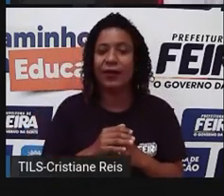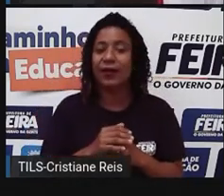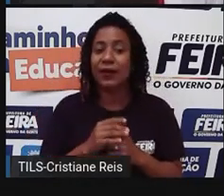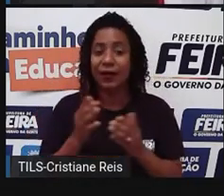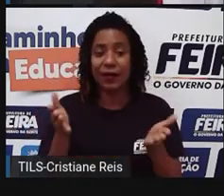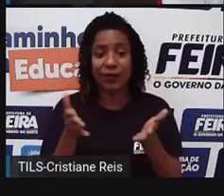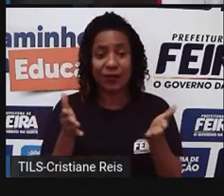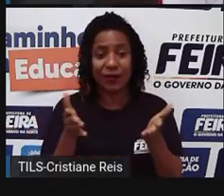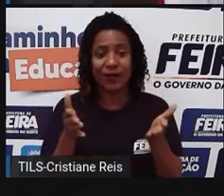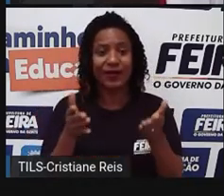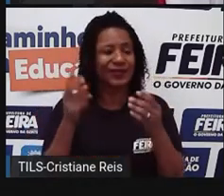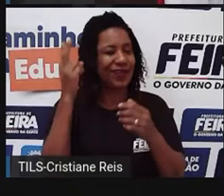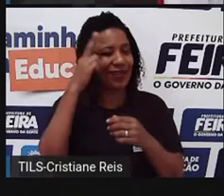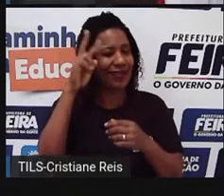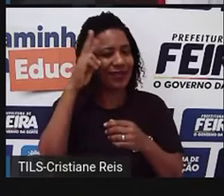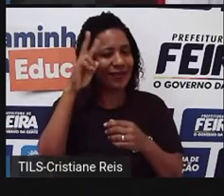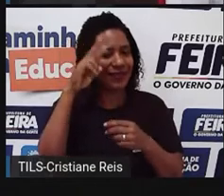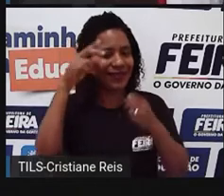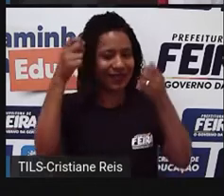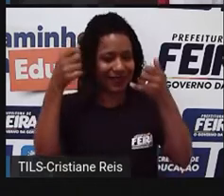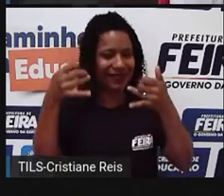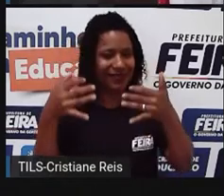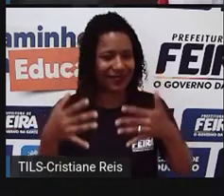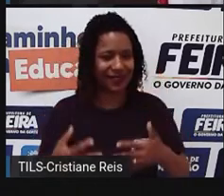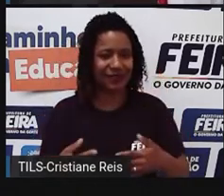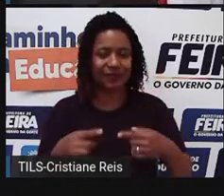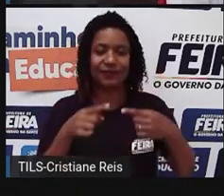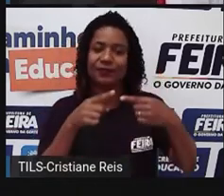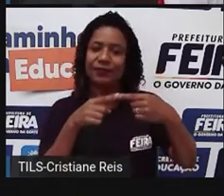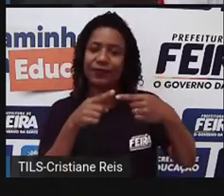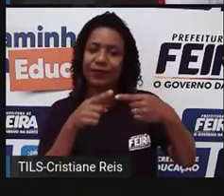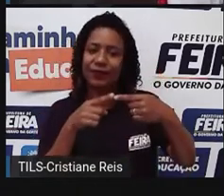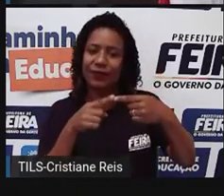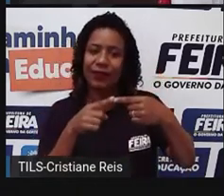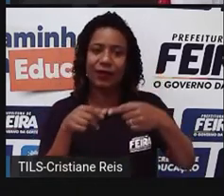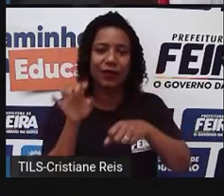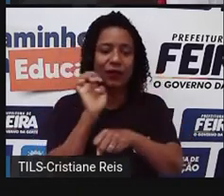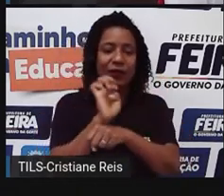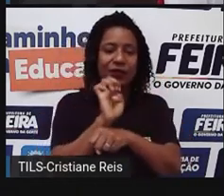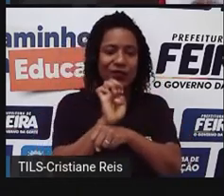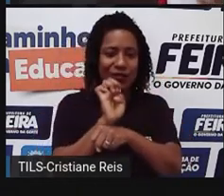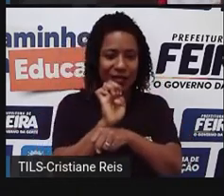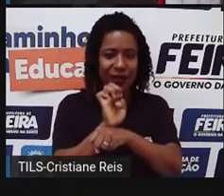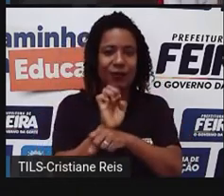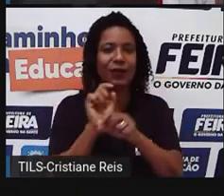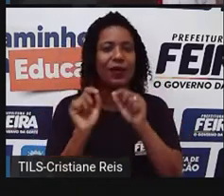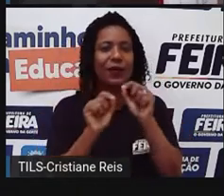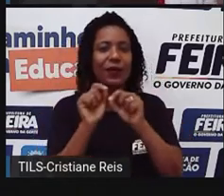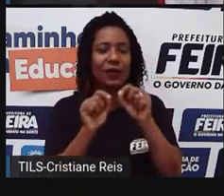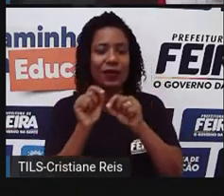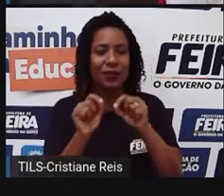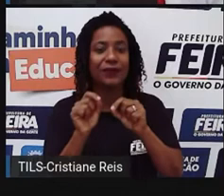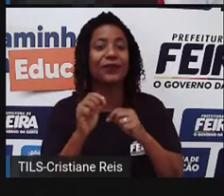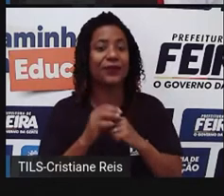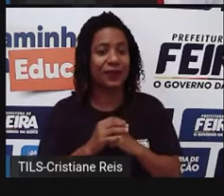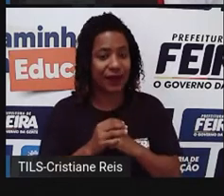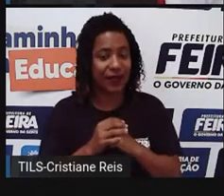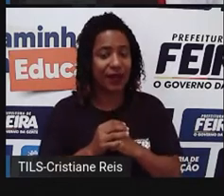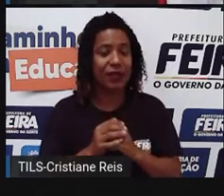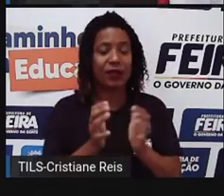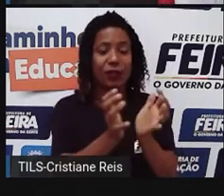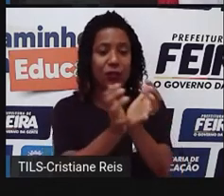Então, vamos só relembrar, né, o primeiro é Estado, conjunto de instituições no campo político e